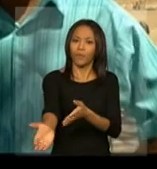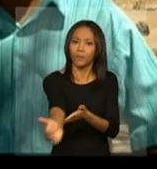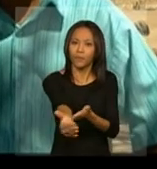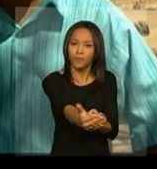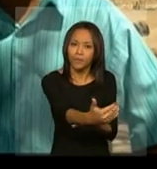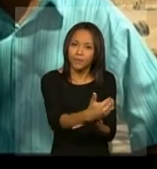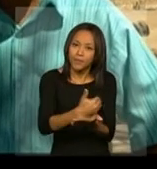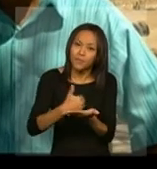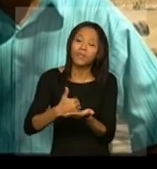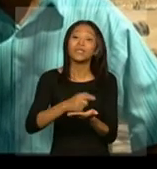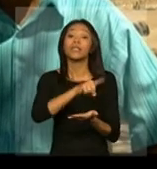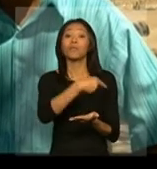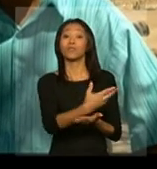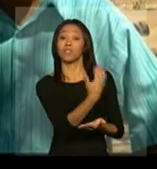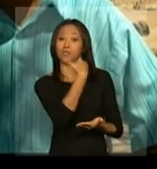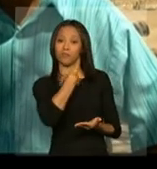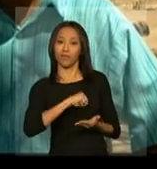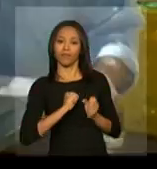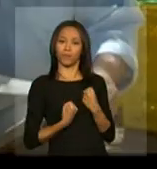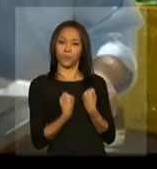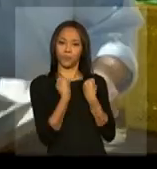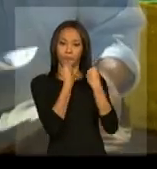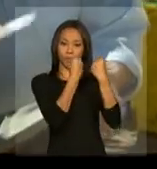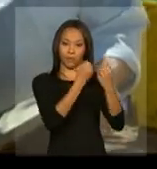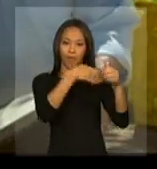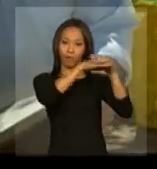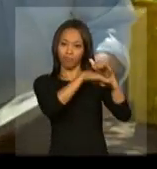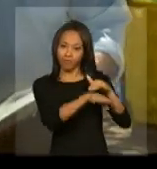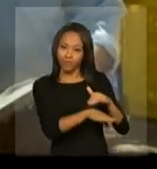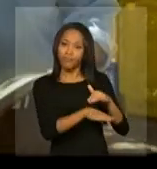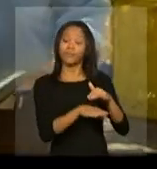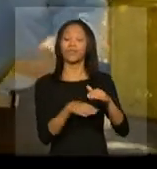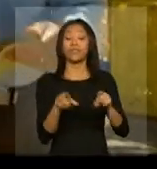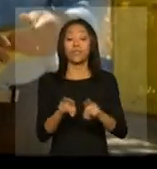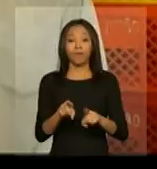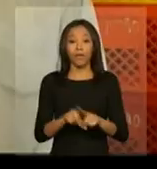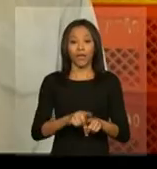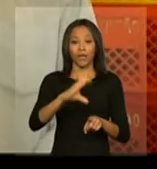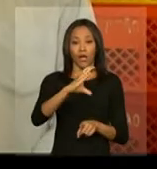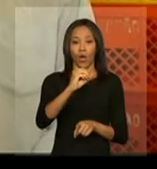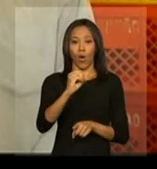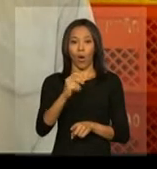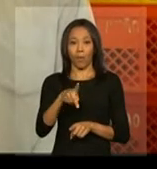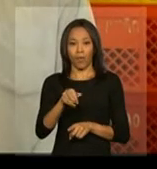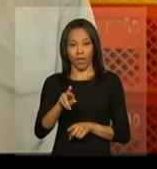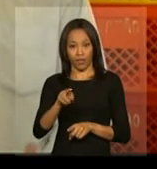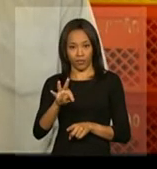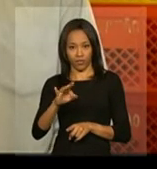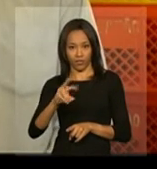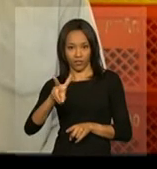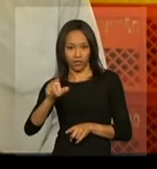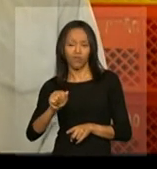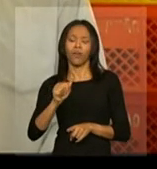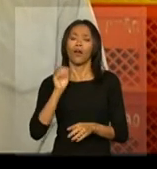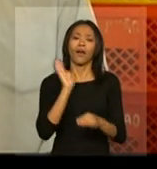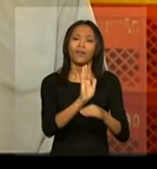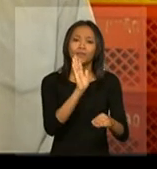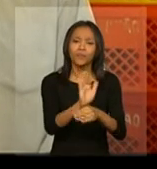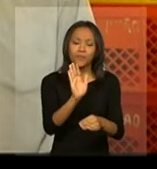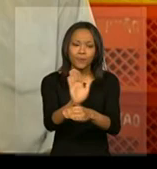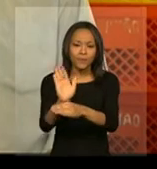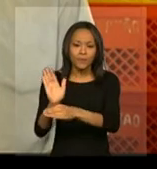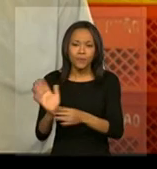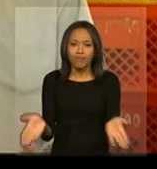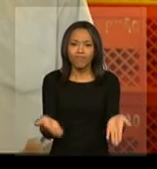desimpegar e vem pegar aqui na propriedade. Ao mesmo tempo que a cooperativa aproveita esse potencial que tem a região, gente